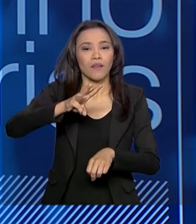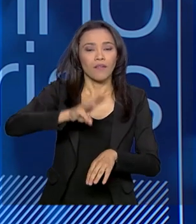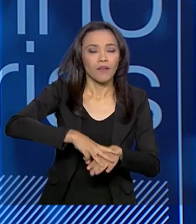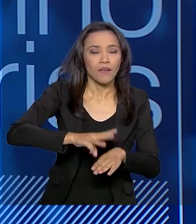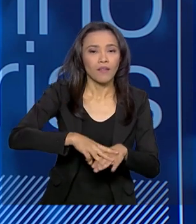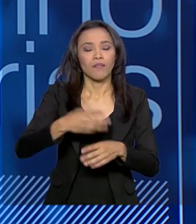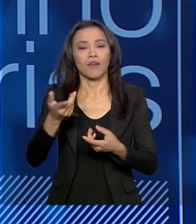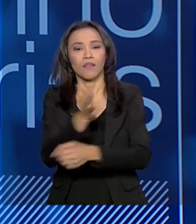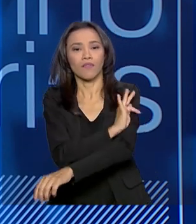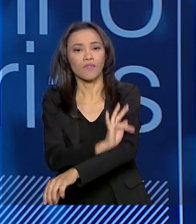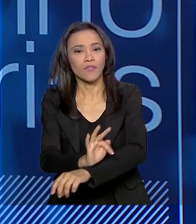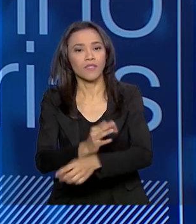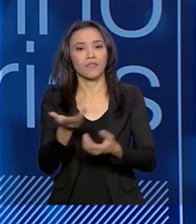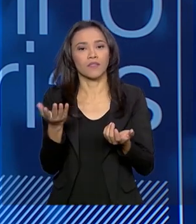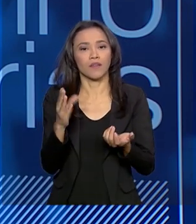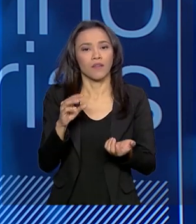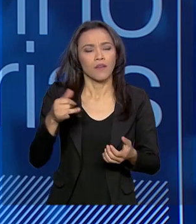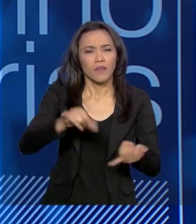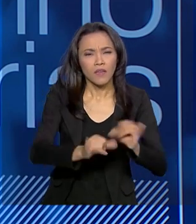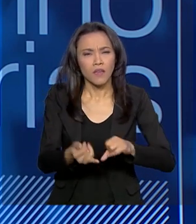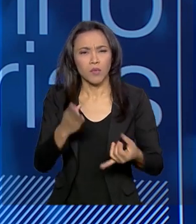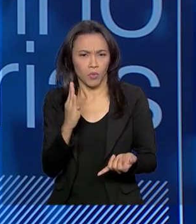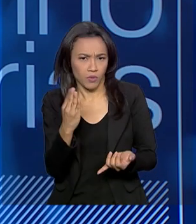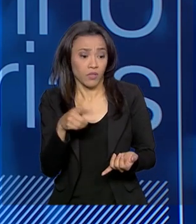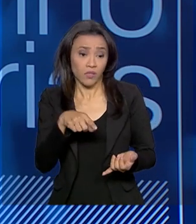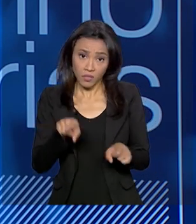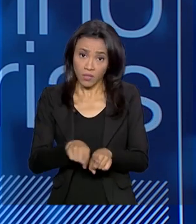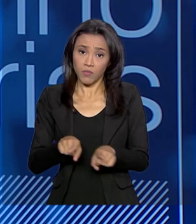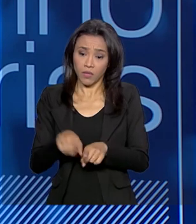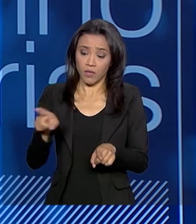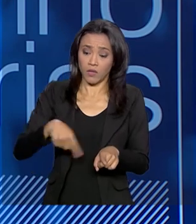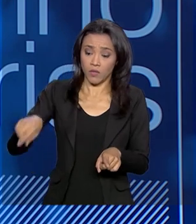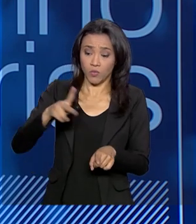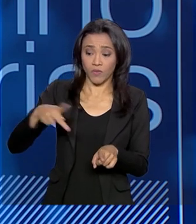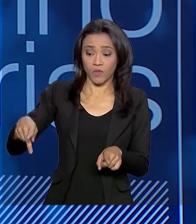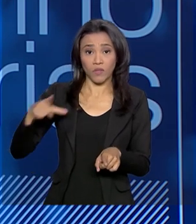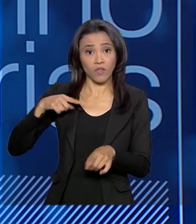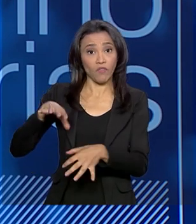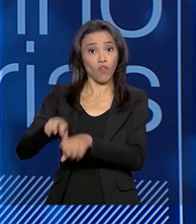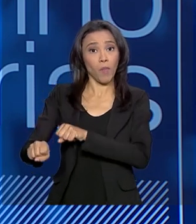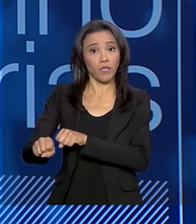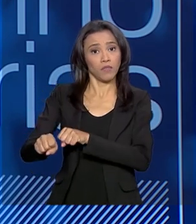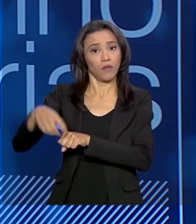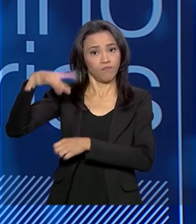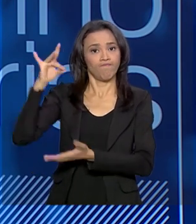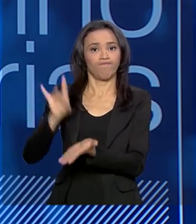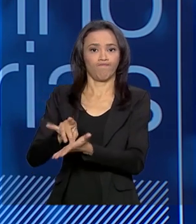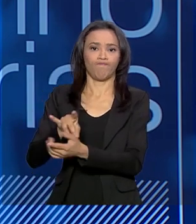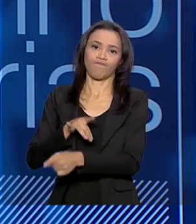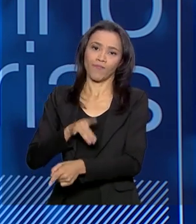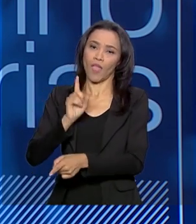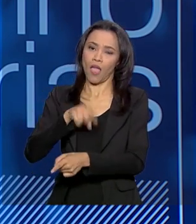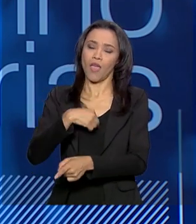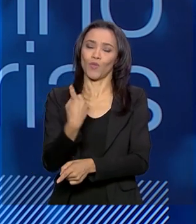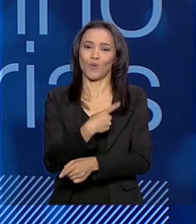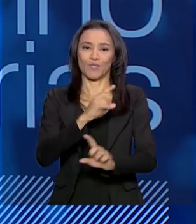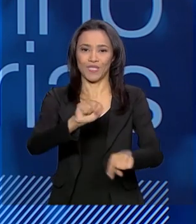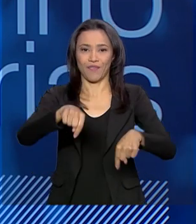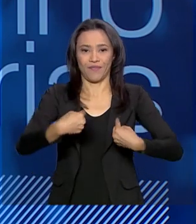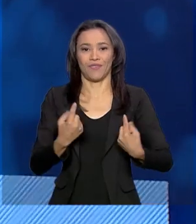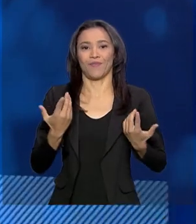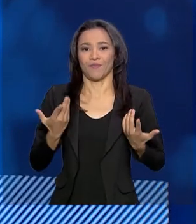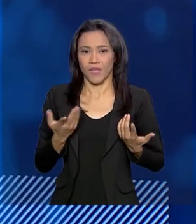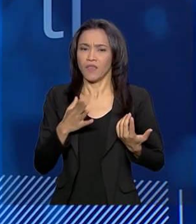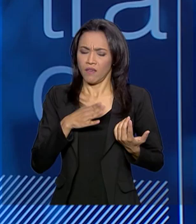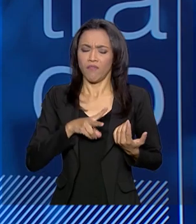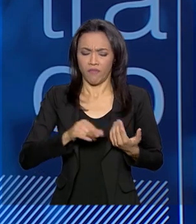química, biologia, e os professores terem a formação respectiva na sua área de atuação. Então, esse é o nosso grande desafio e deve, sim,